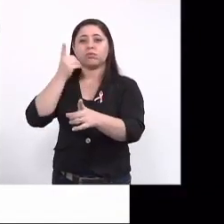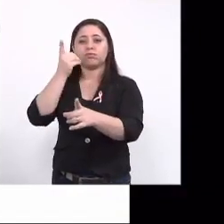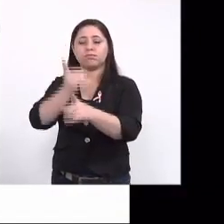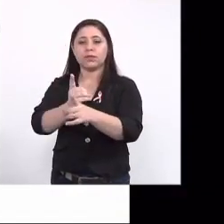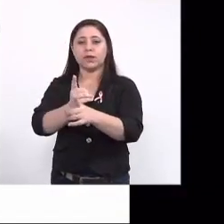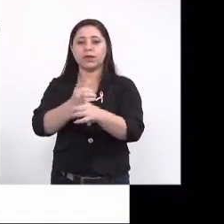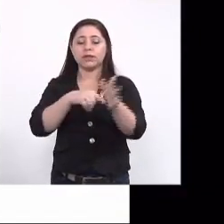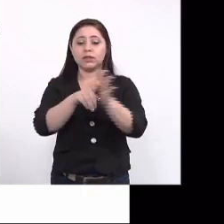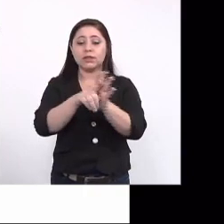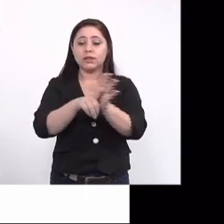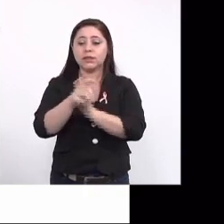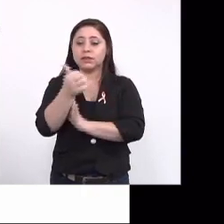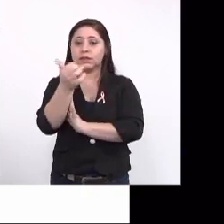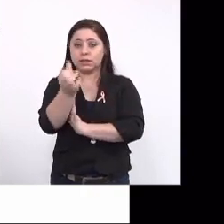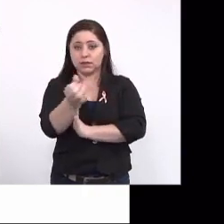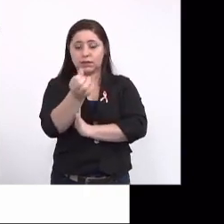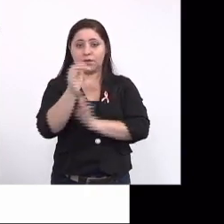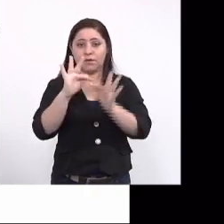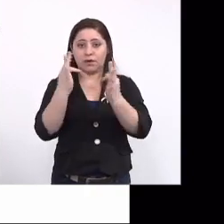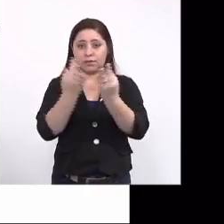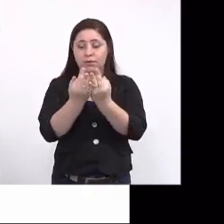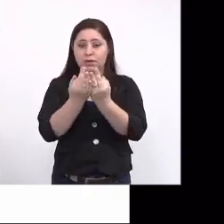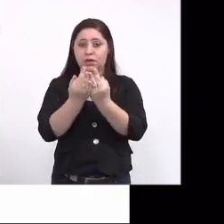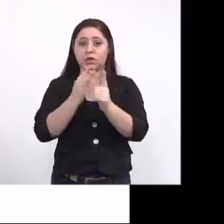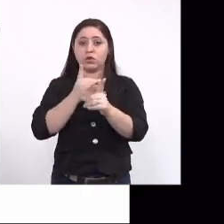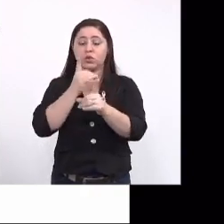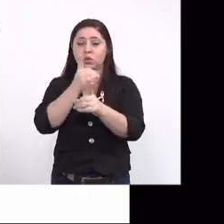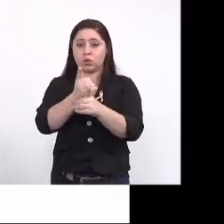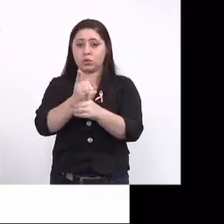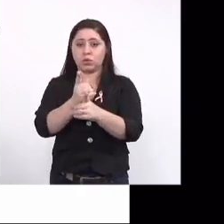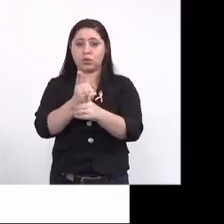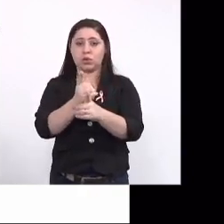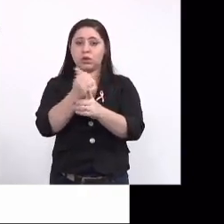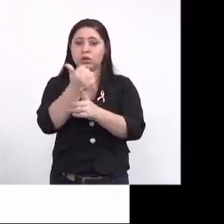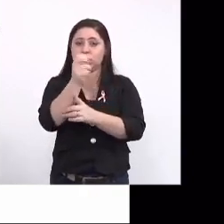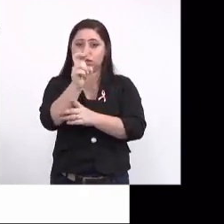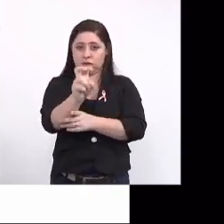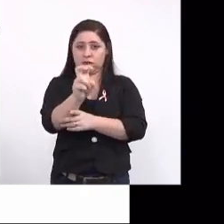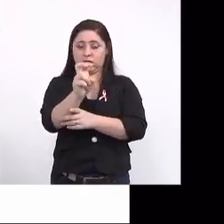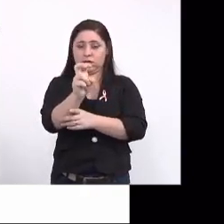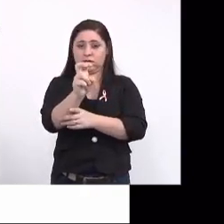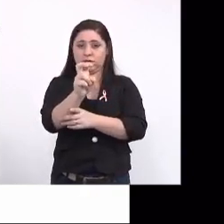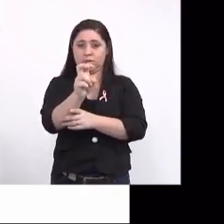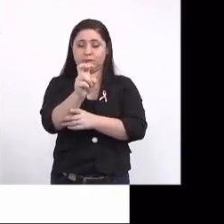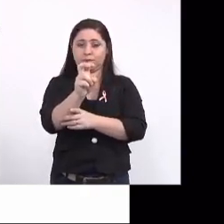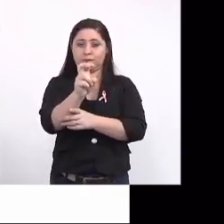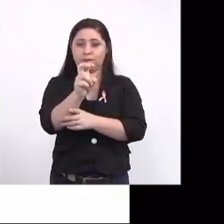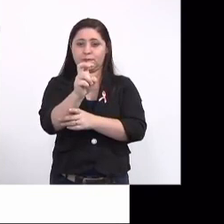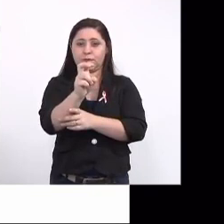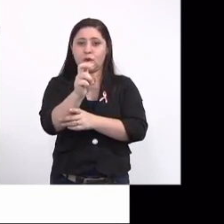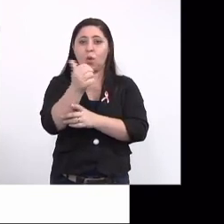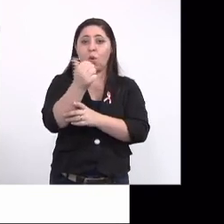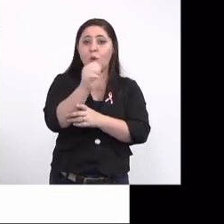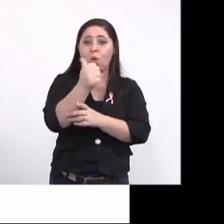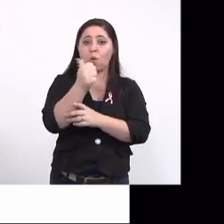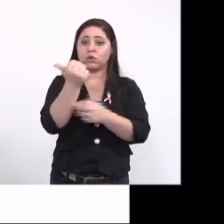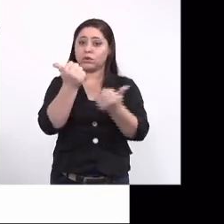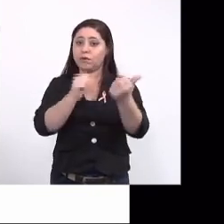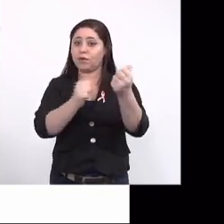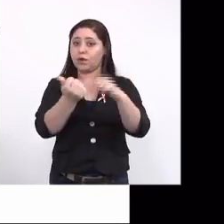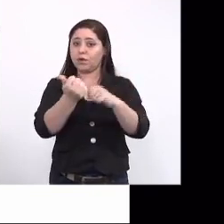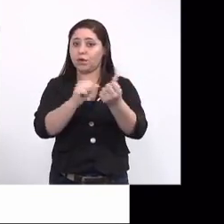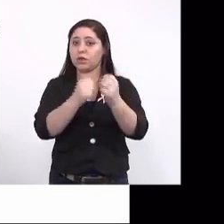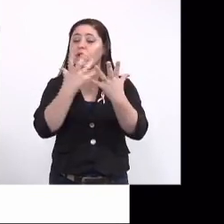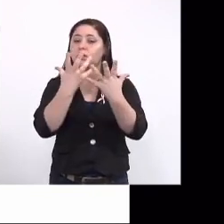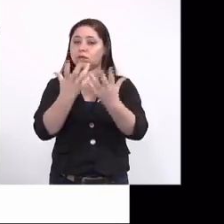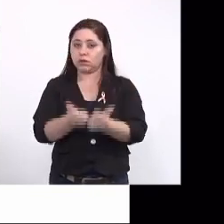nessas 16 famílias, nós conseguimos encontrar 15, 11 foram avaliadas, que